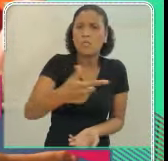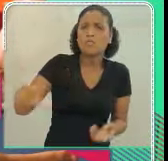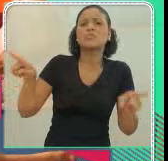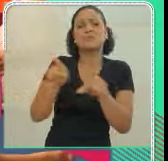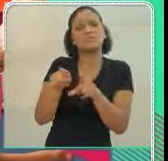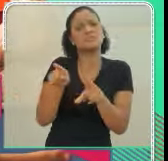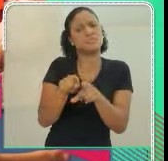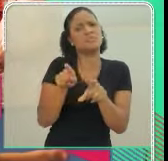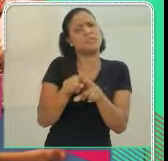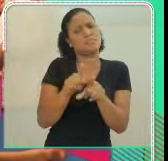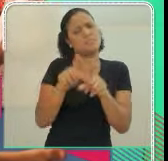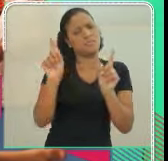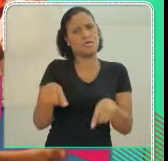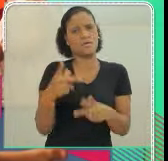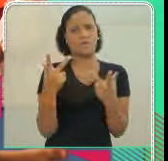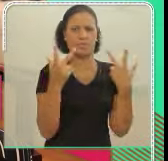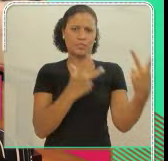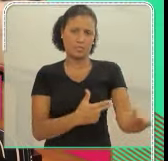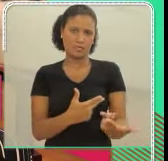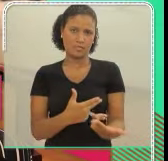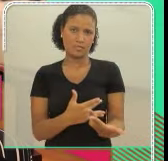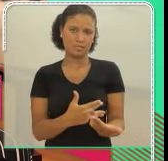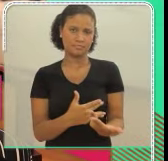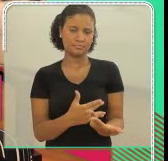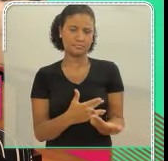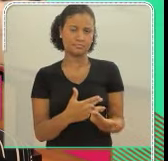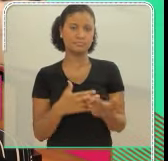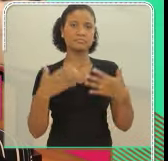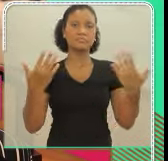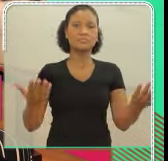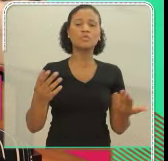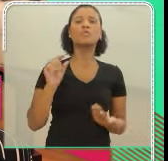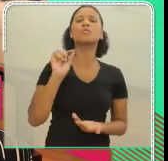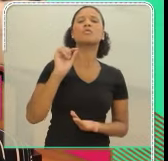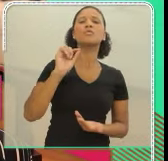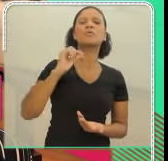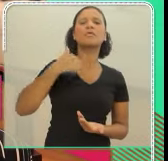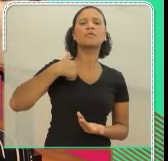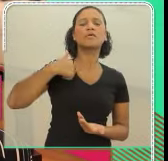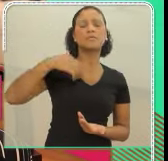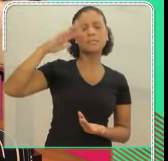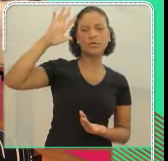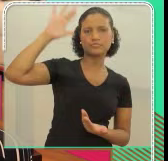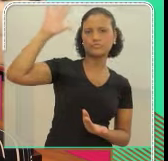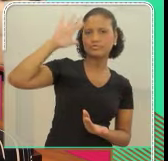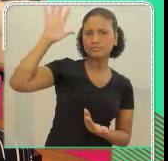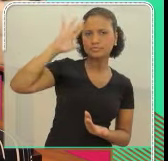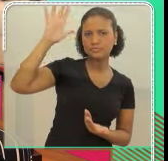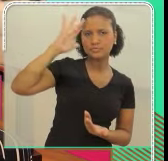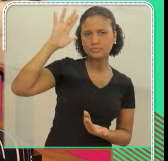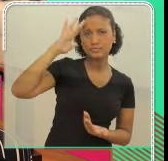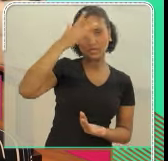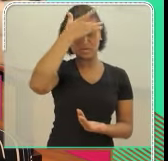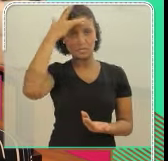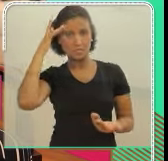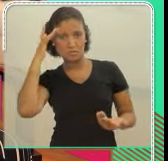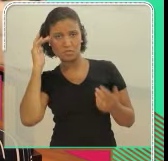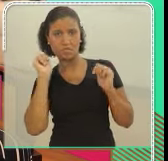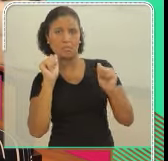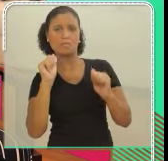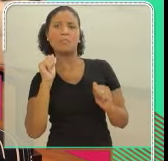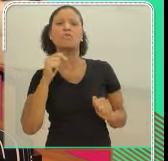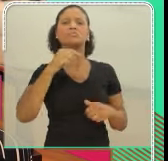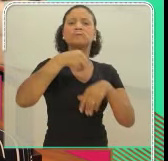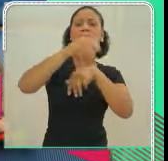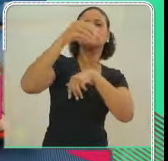Pra mim não tem diferença, é assim, o amor meu e da minha família é idêntico. E o amor de um pelo